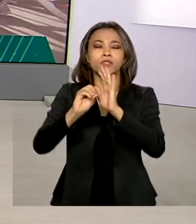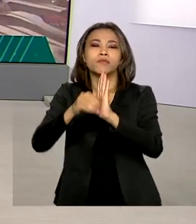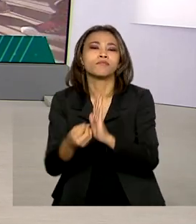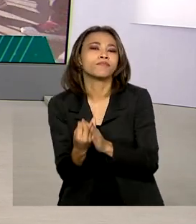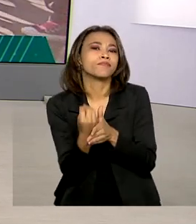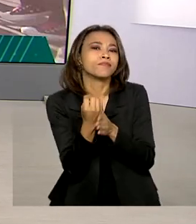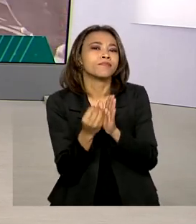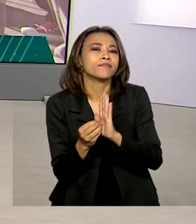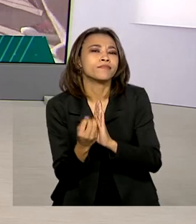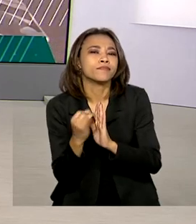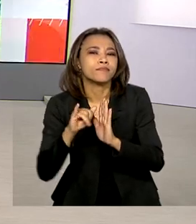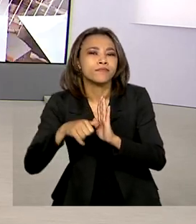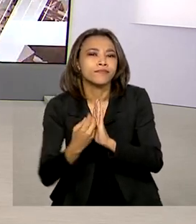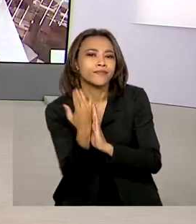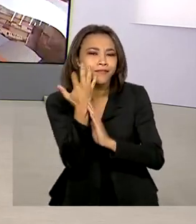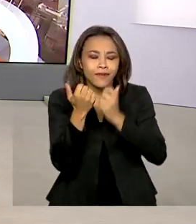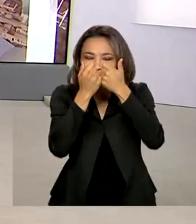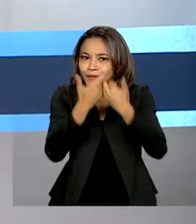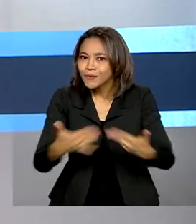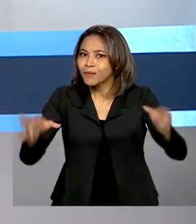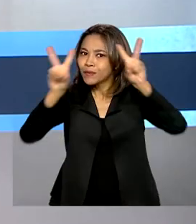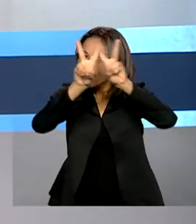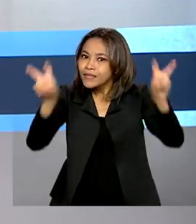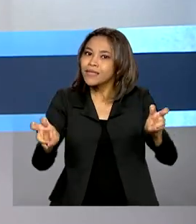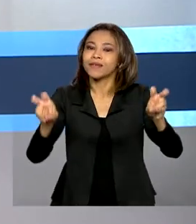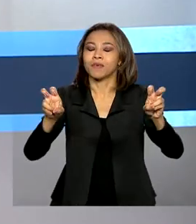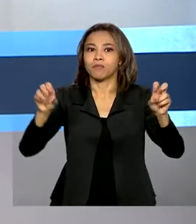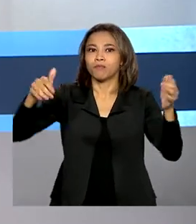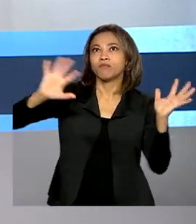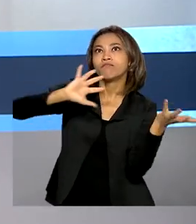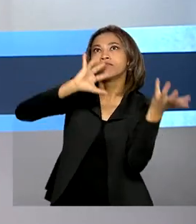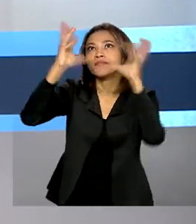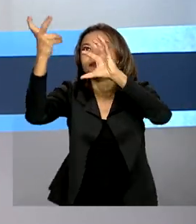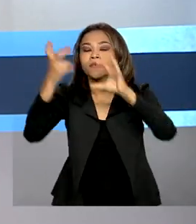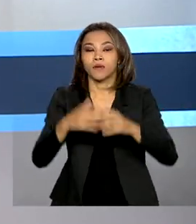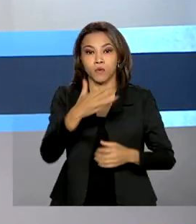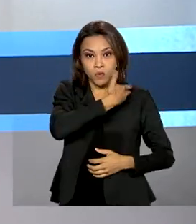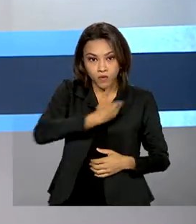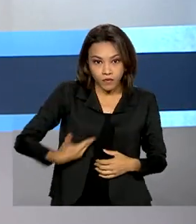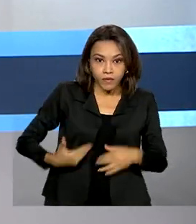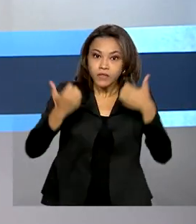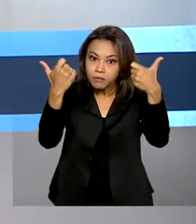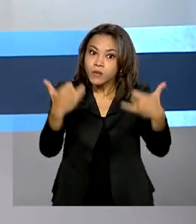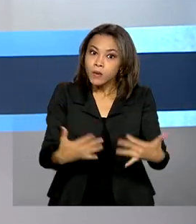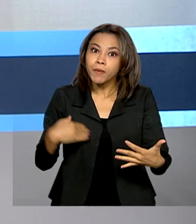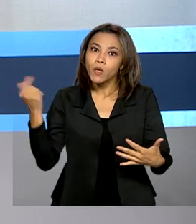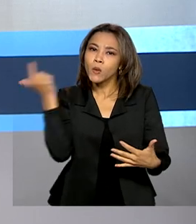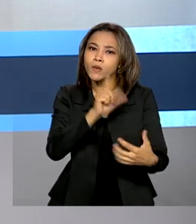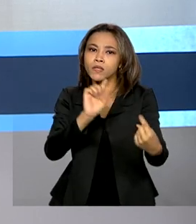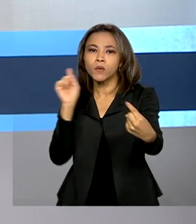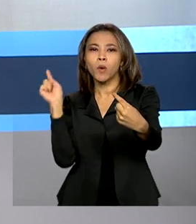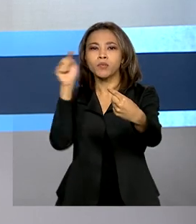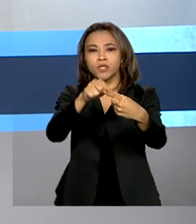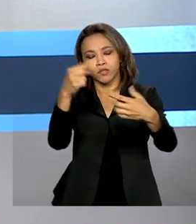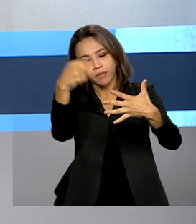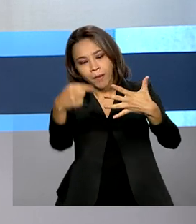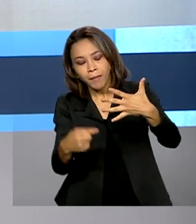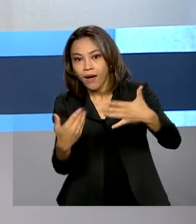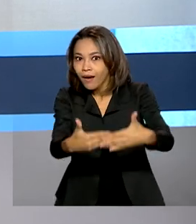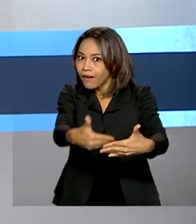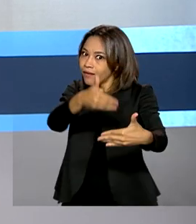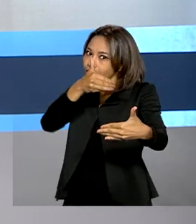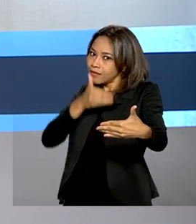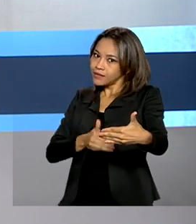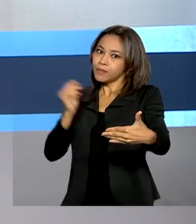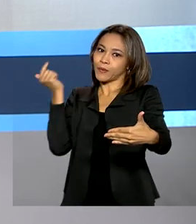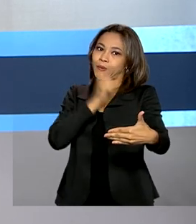Interministerial sobre Mudança do Clima. O governo também considera a hipótese de alcançar essa meta antes do previsto.